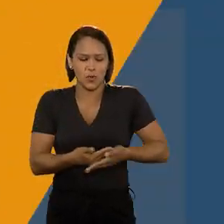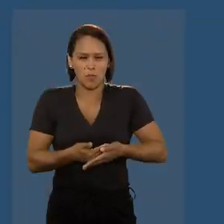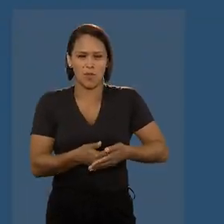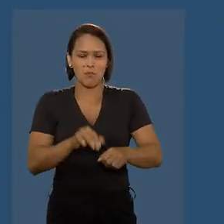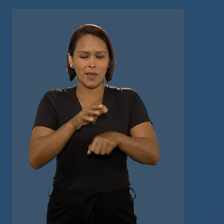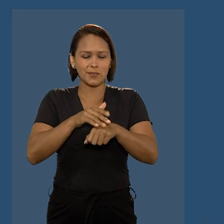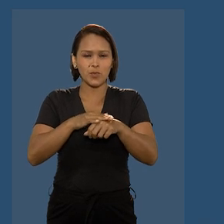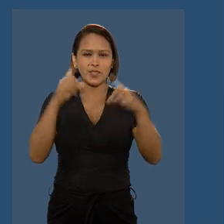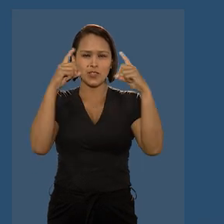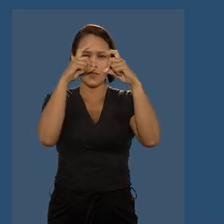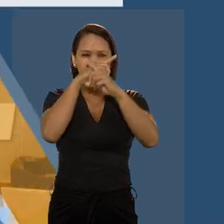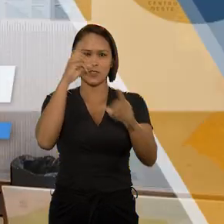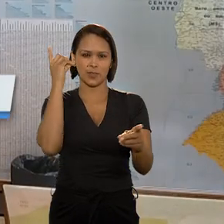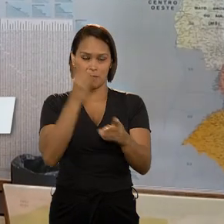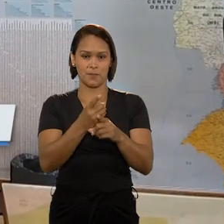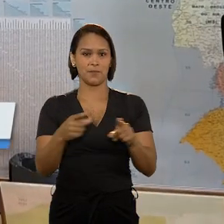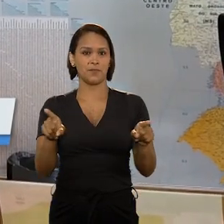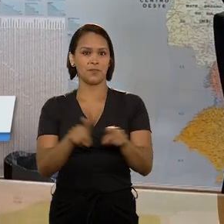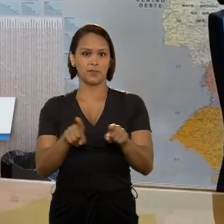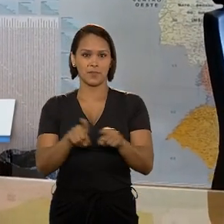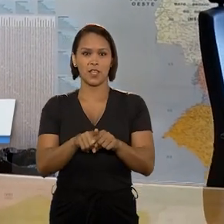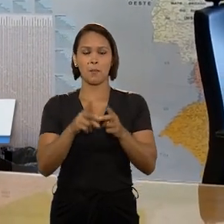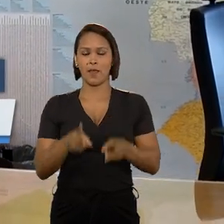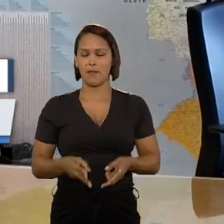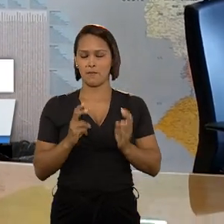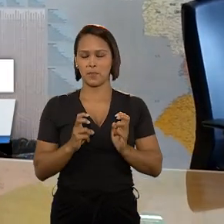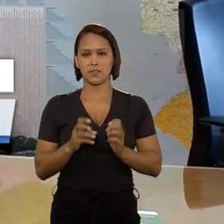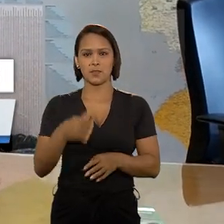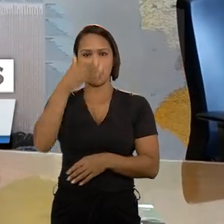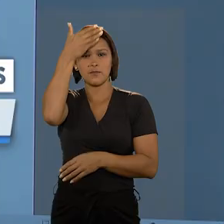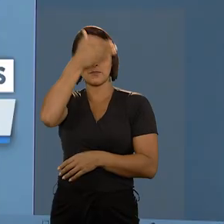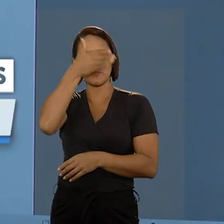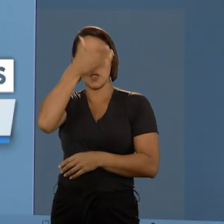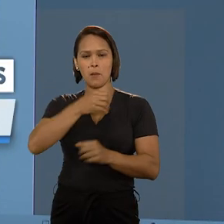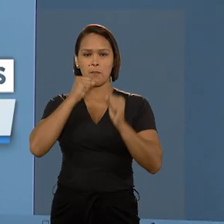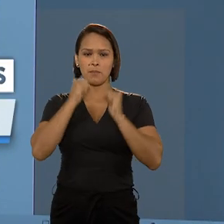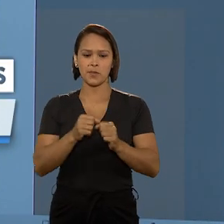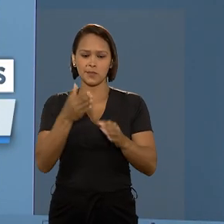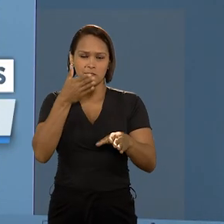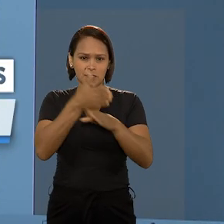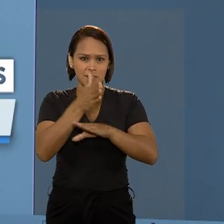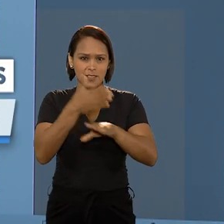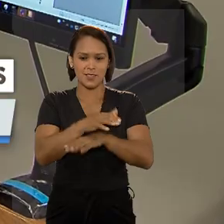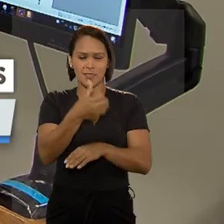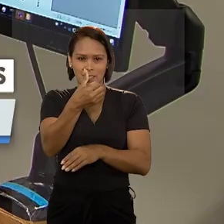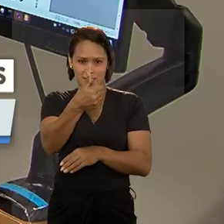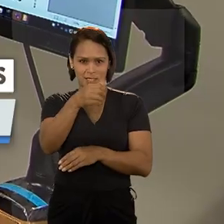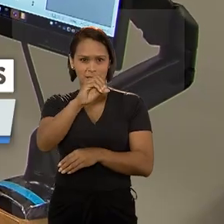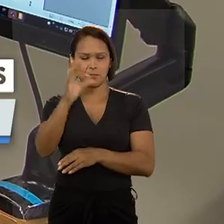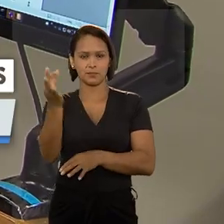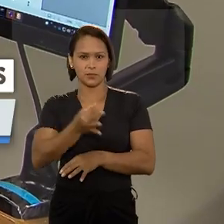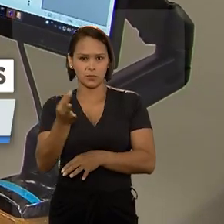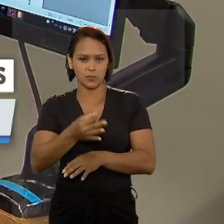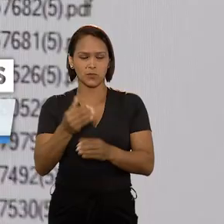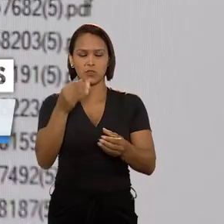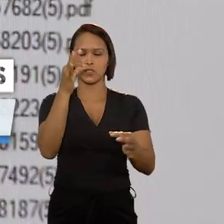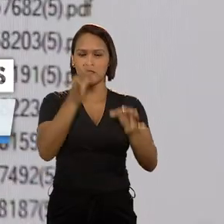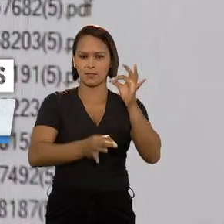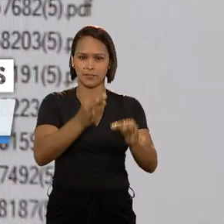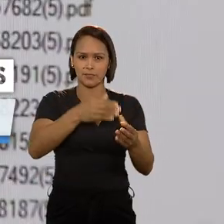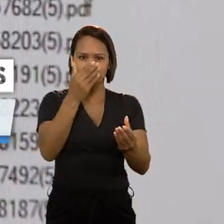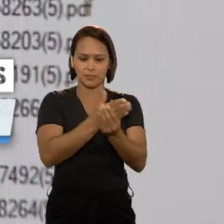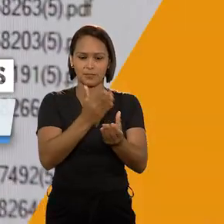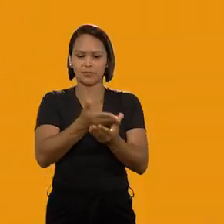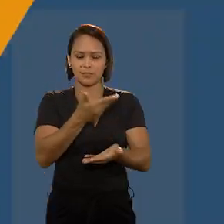doença rara. Você vai ver também, deficientes visuais podem acessar 100% dos processos que